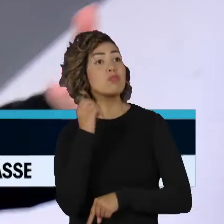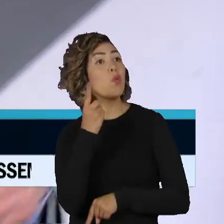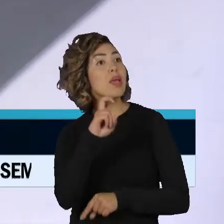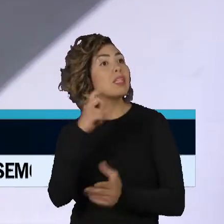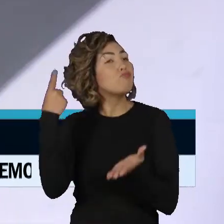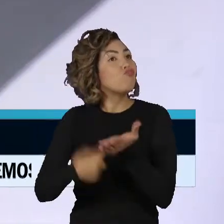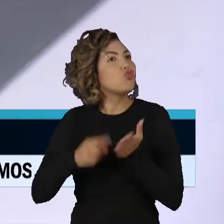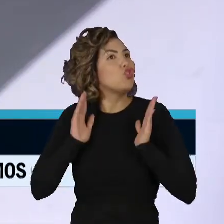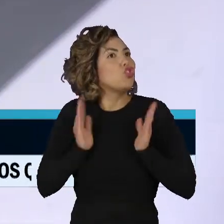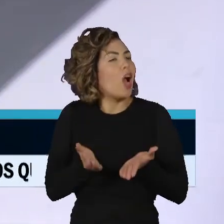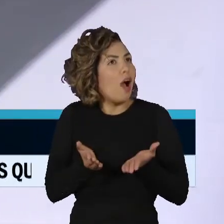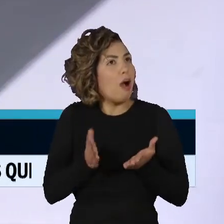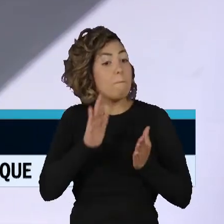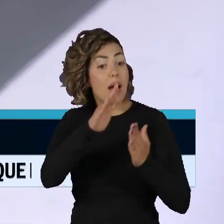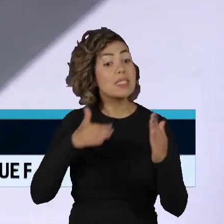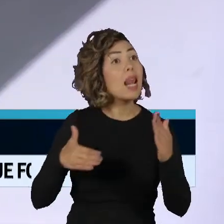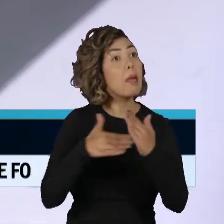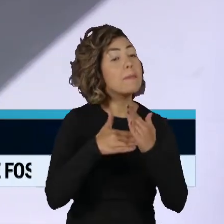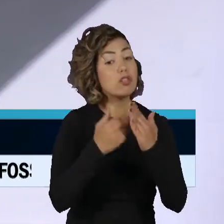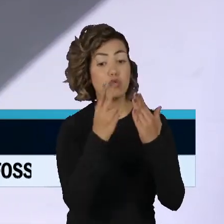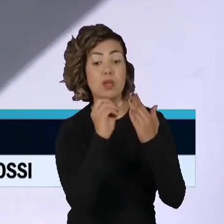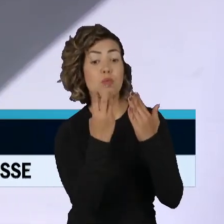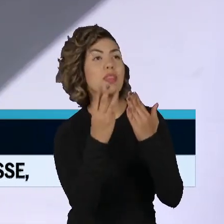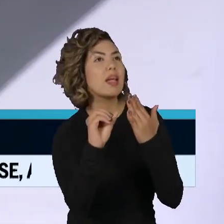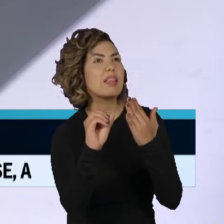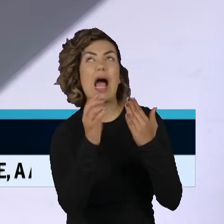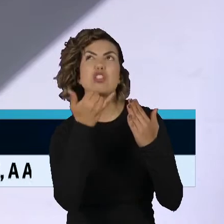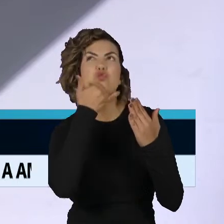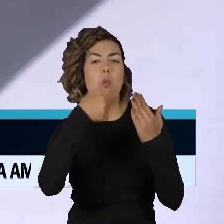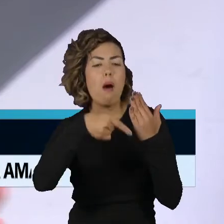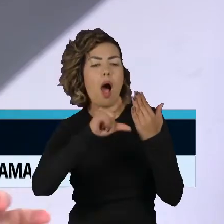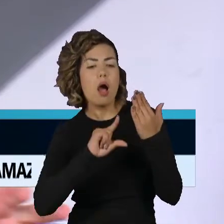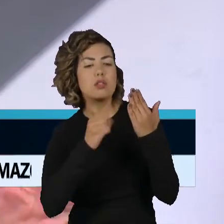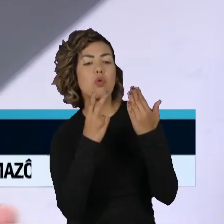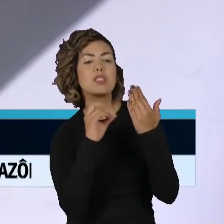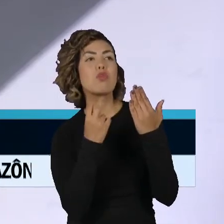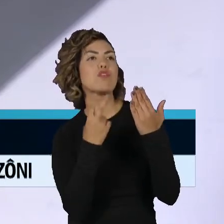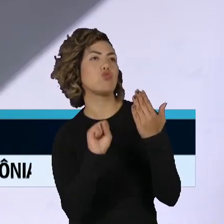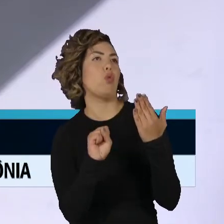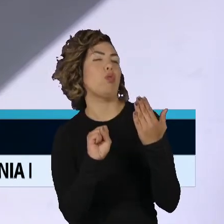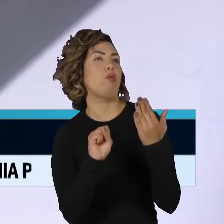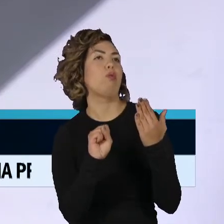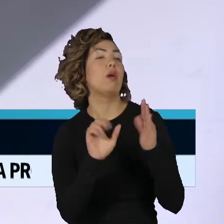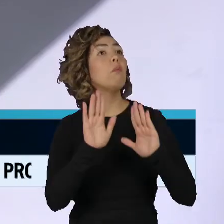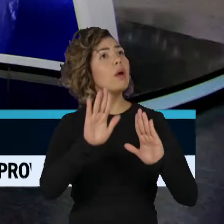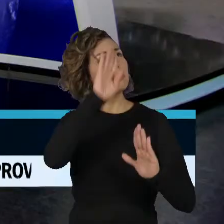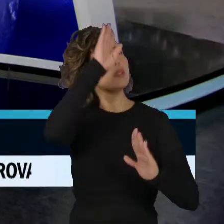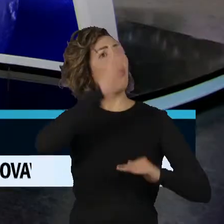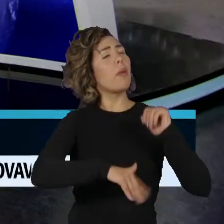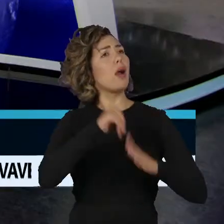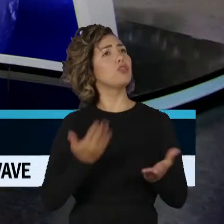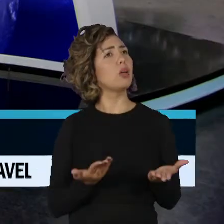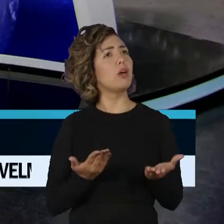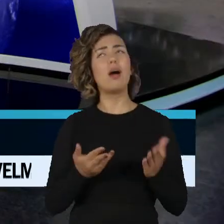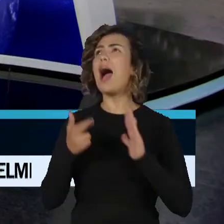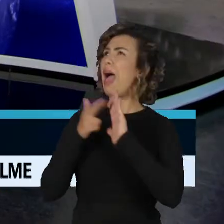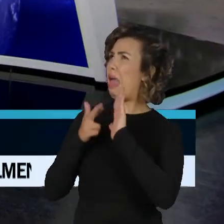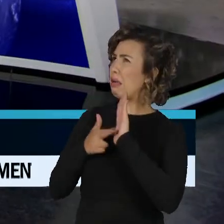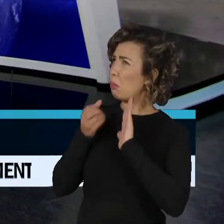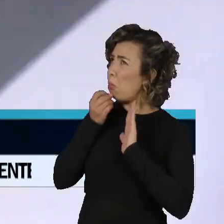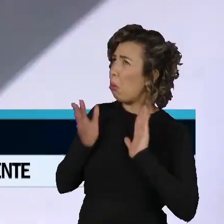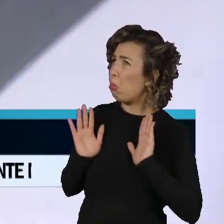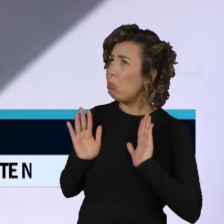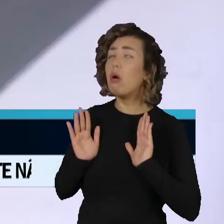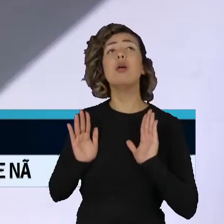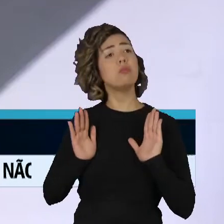desmatamento ilegal, depois antecipou para 2028. Quer dizer, eu acho que tem que pôr em prática. E essa regra ajuda a cumprir esse... Eu acho